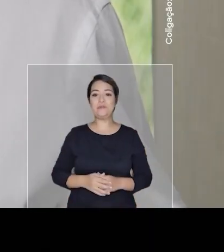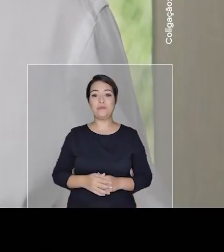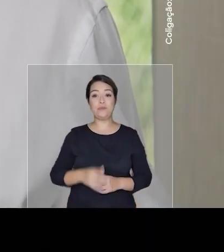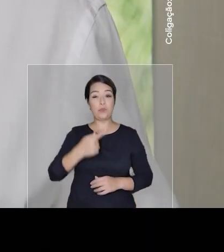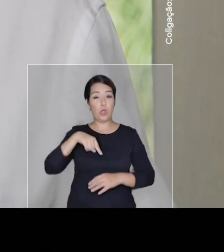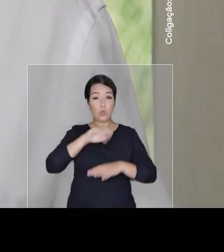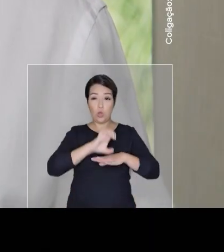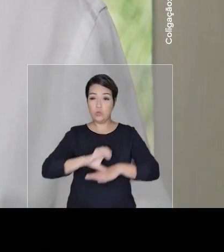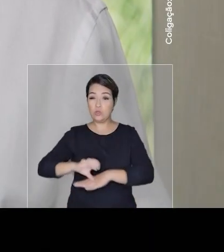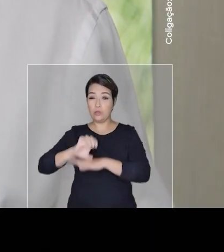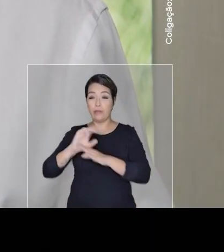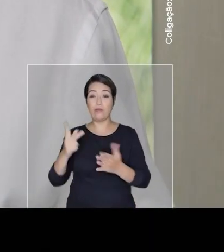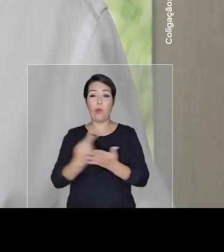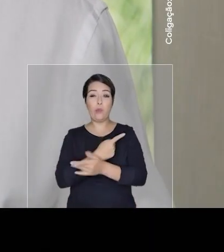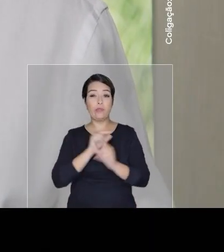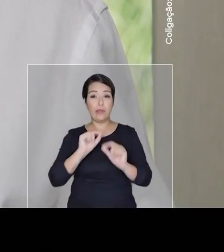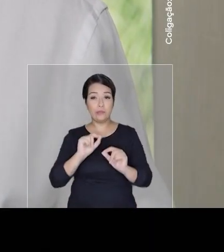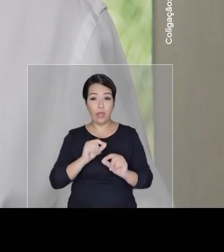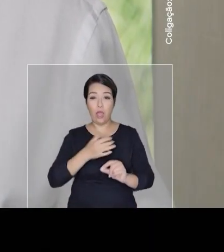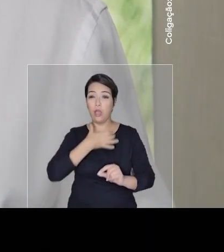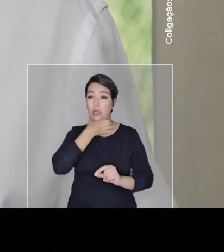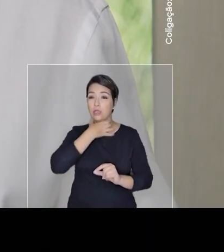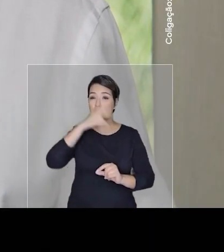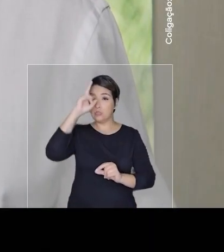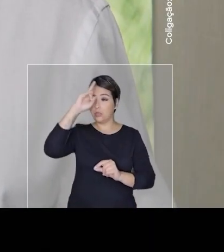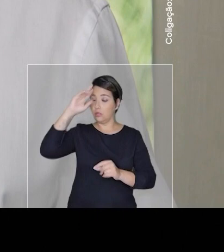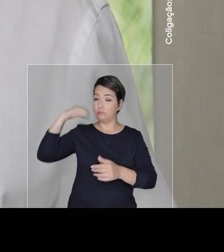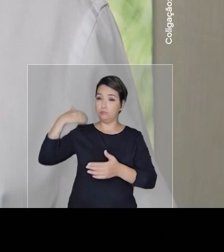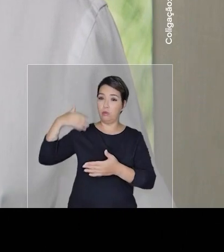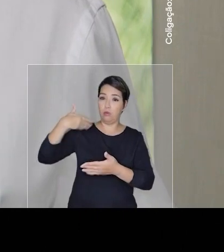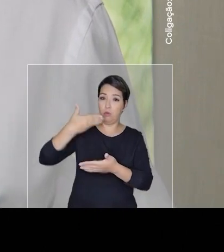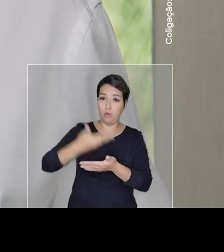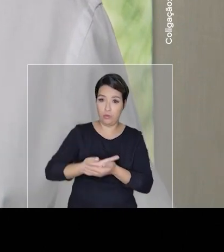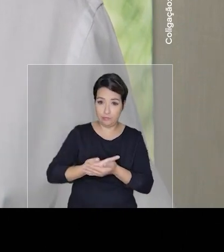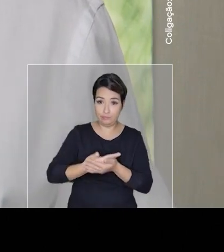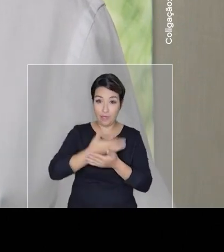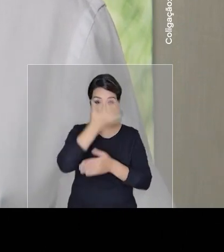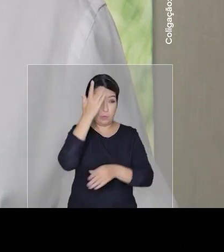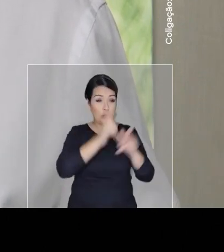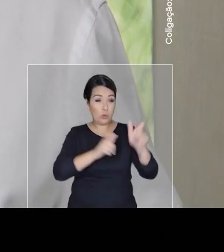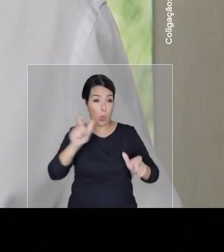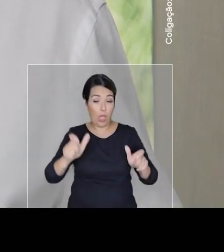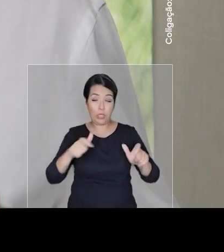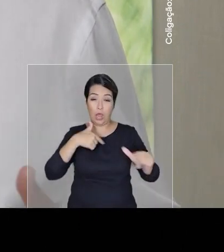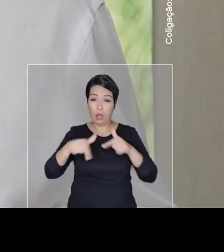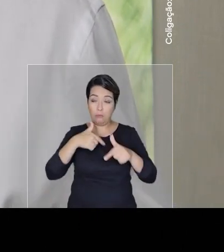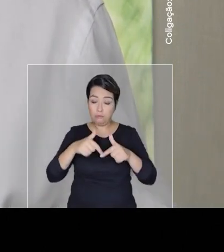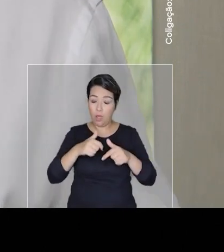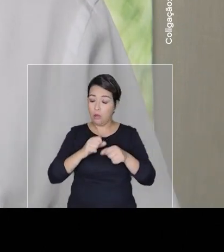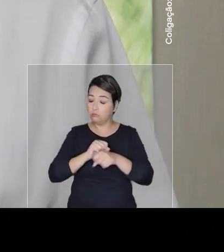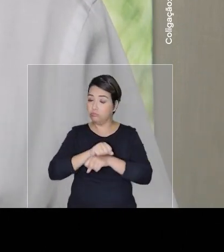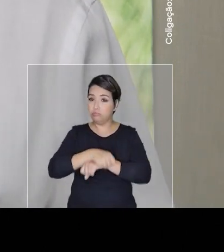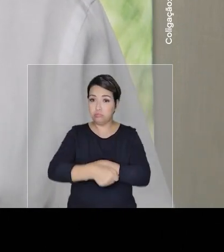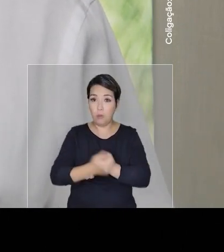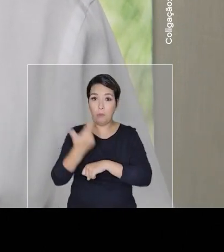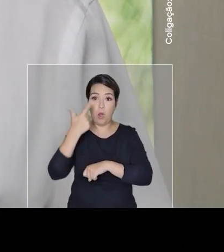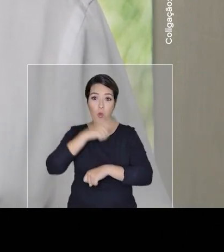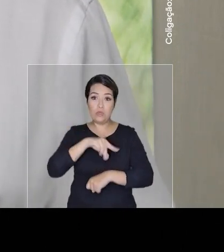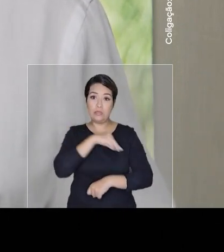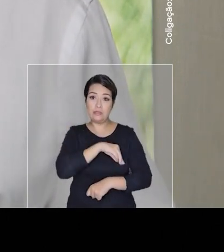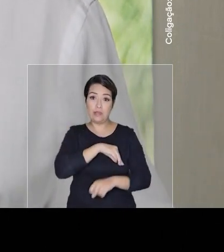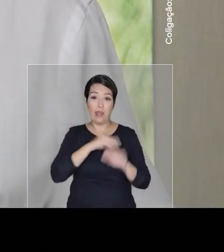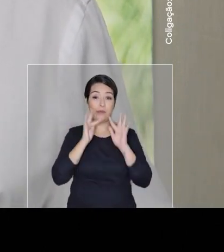o nosso estado vive a maior crise da sua história as pessoas se arrebentam de trabalhar para garantir o sustento das suas